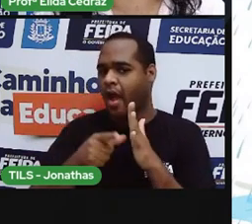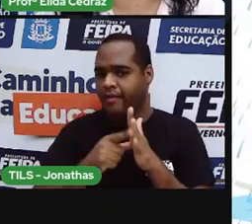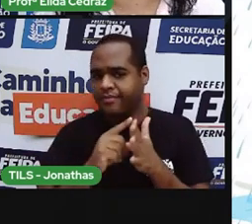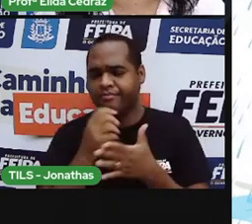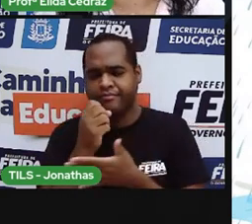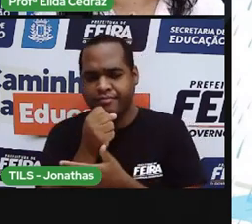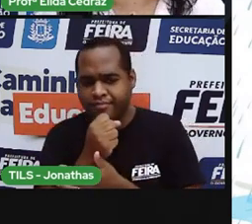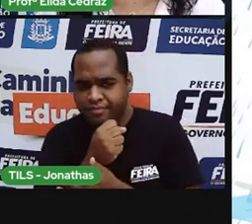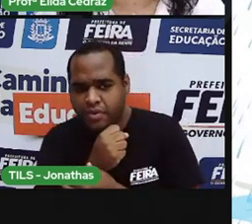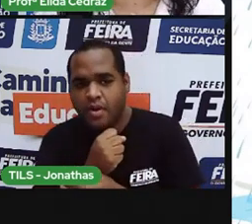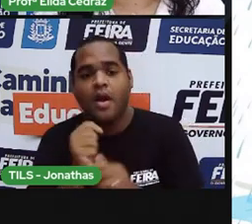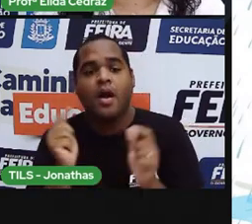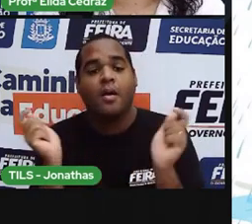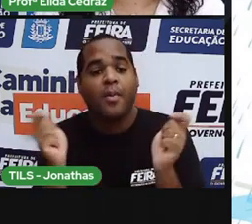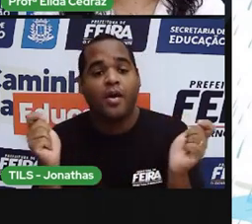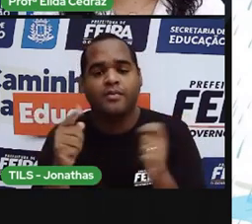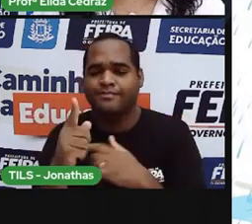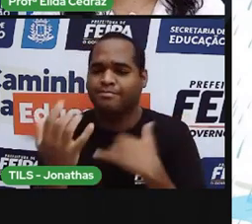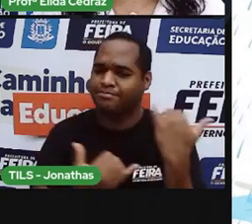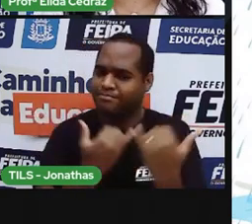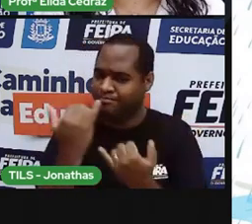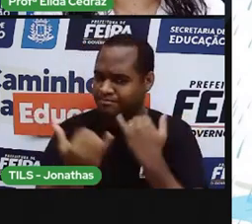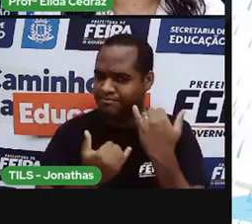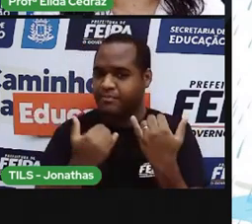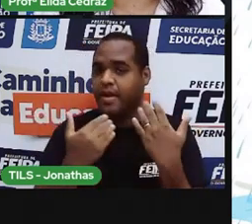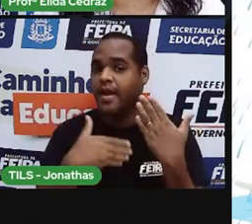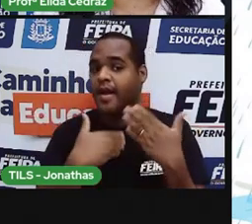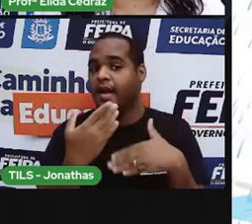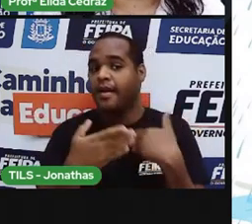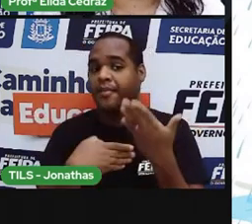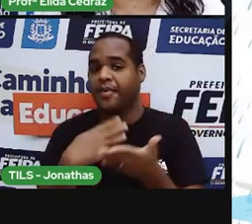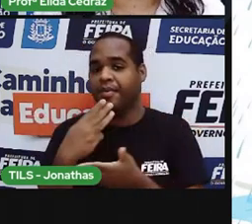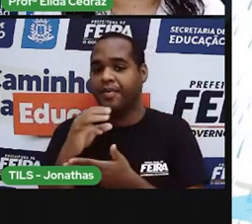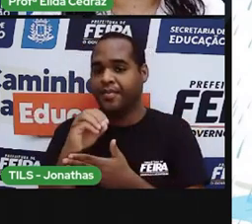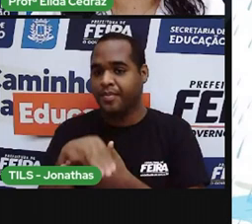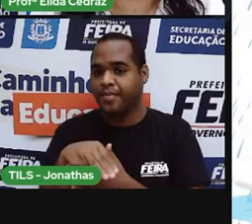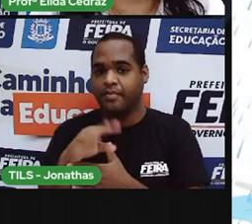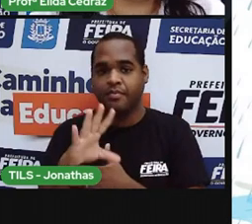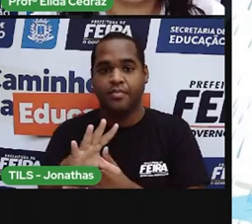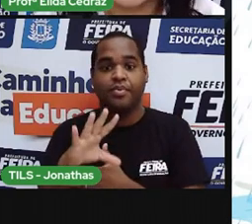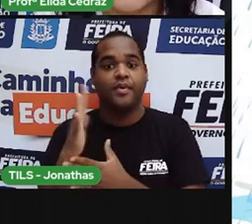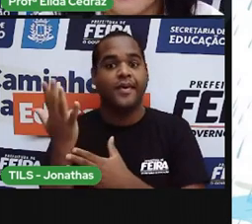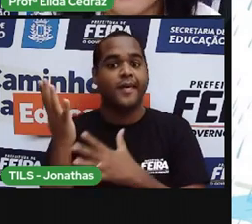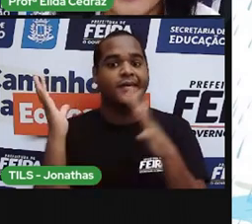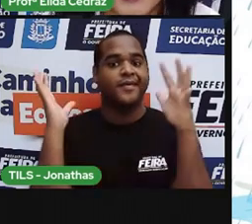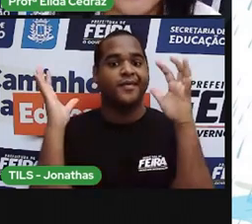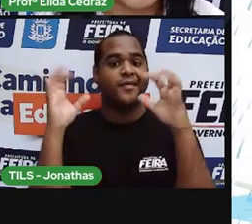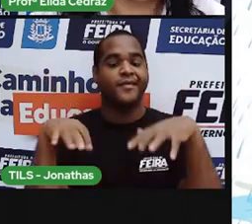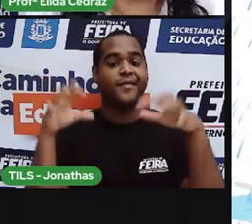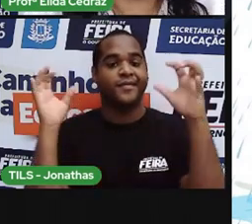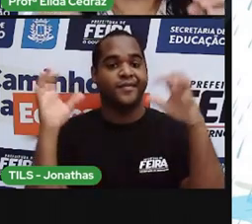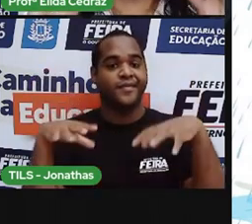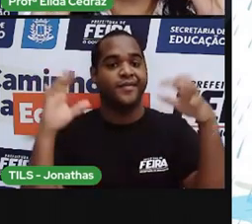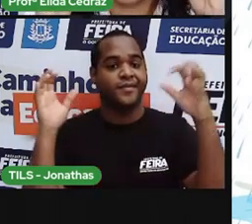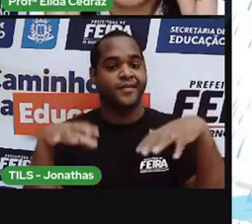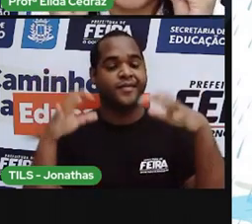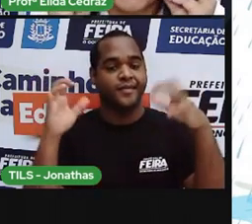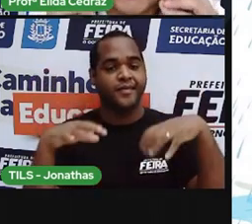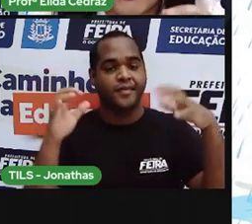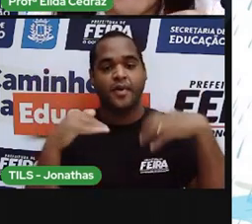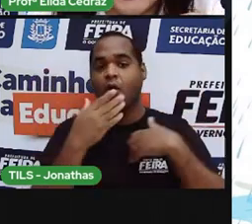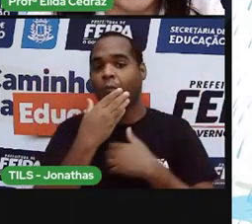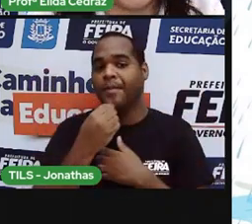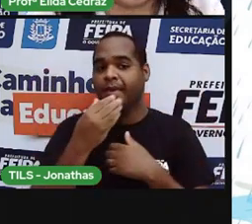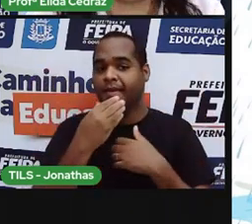deixou Ricardo brincar. Passados uns trinta minutos, luminada, caiu a maior